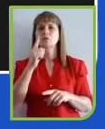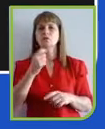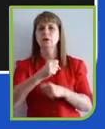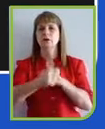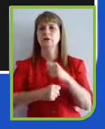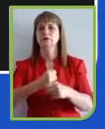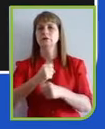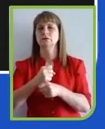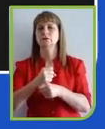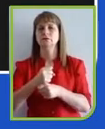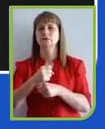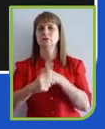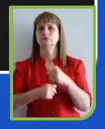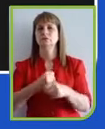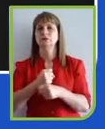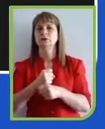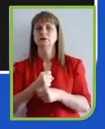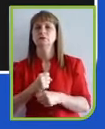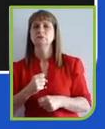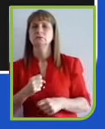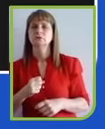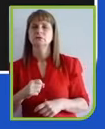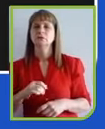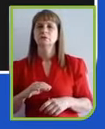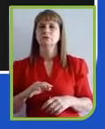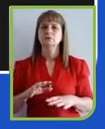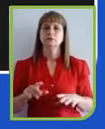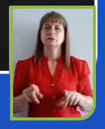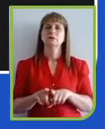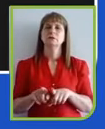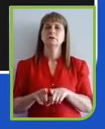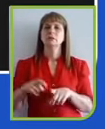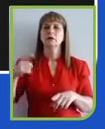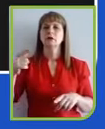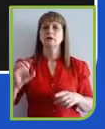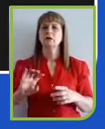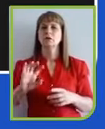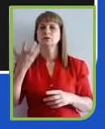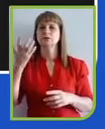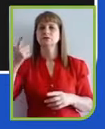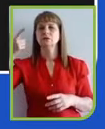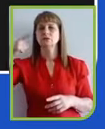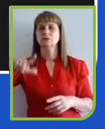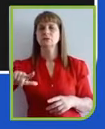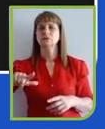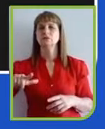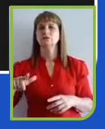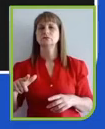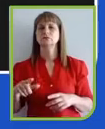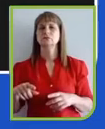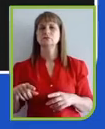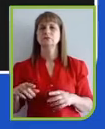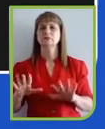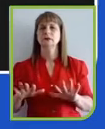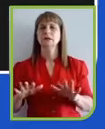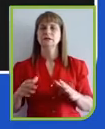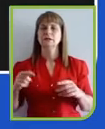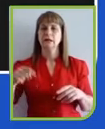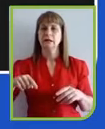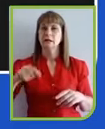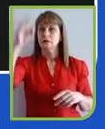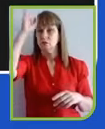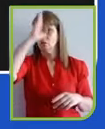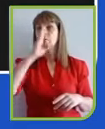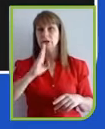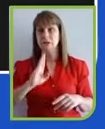pensadores, isso também ocorreu em outros lugares do mundo, mas aqui ocorreu com muita ênfase. Muita gente